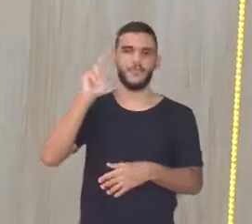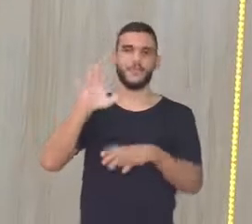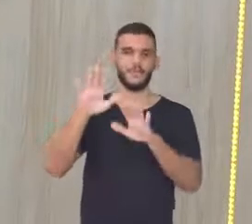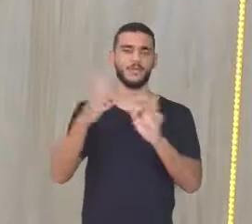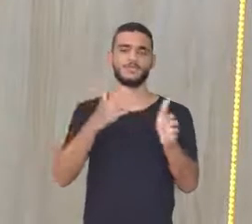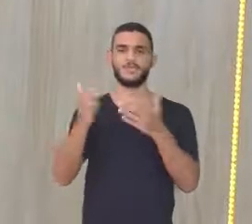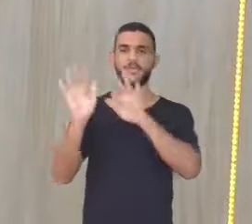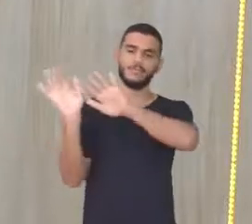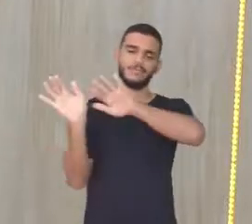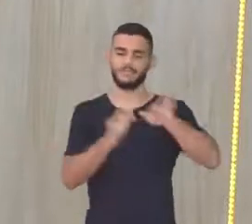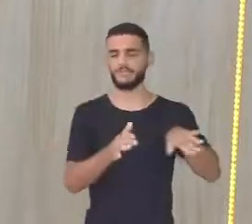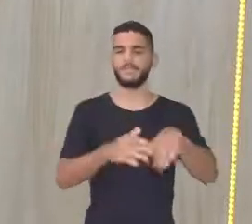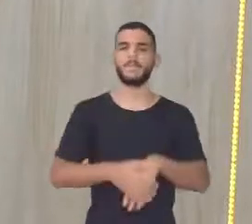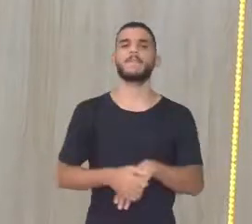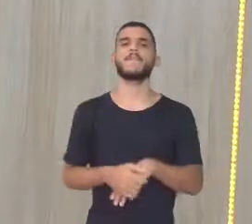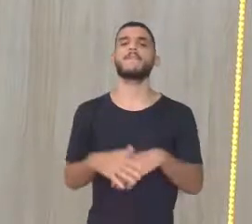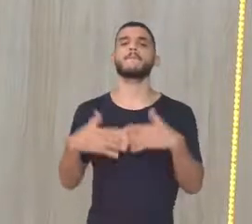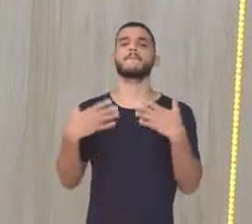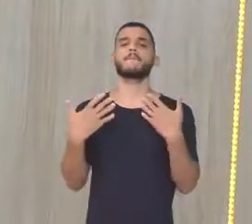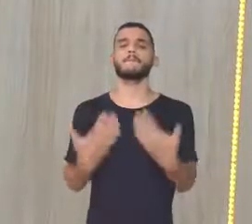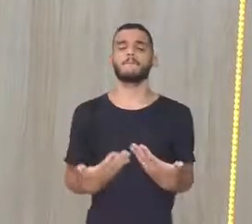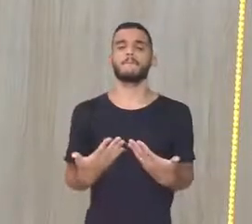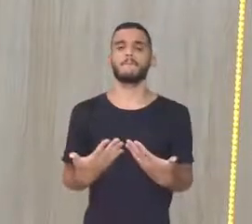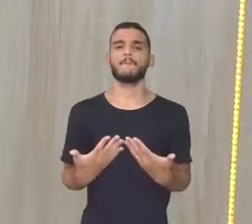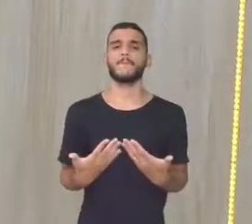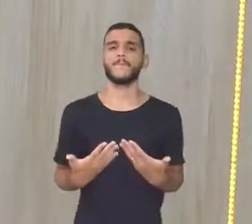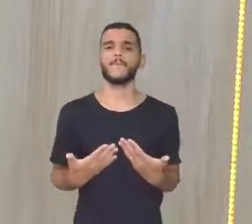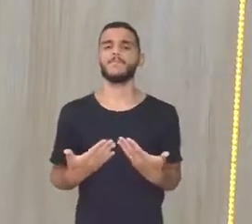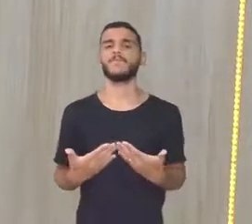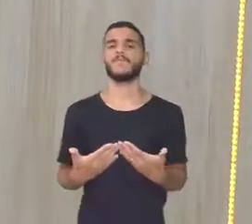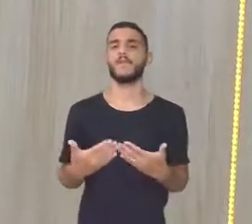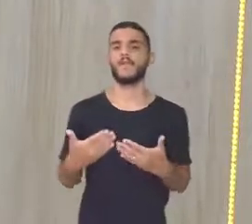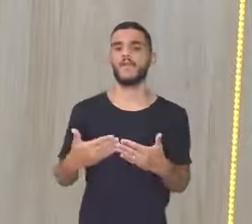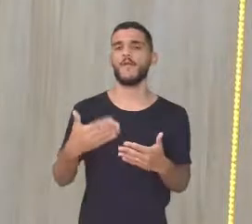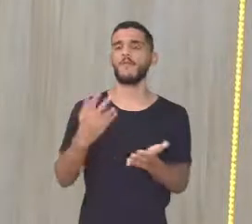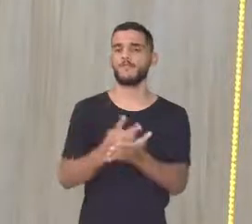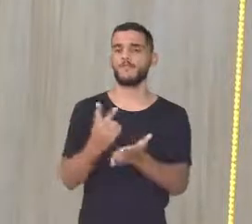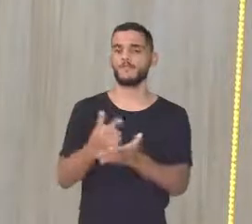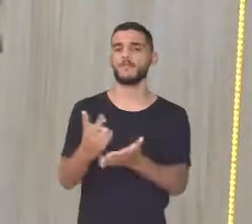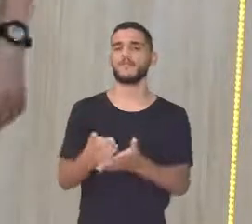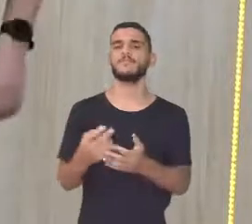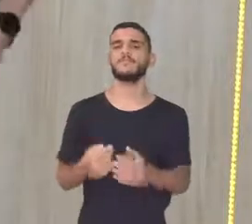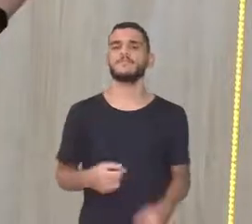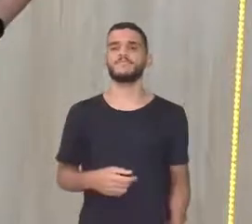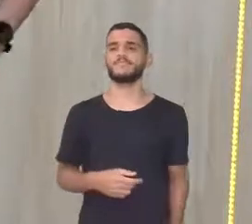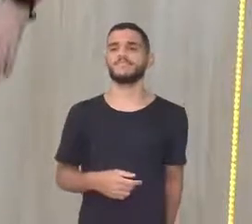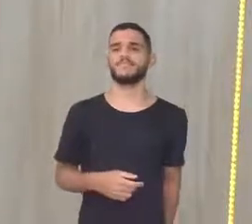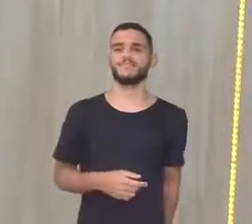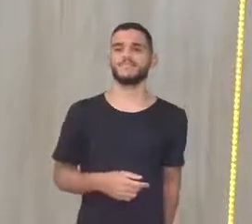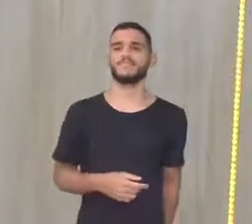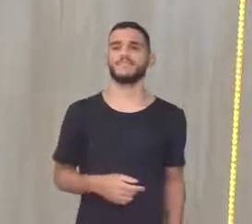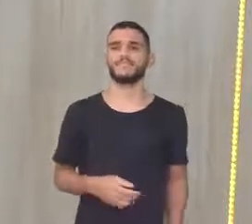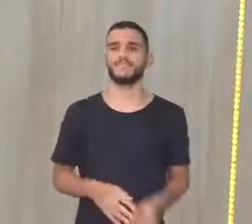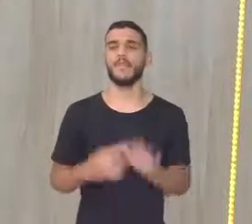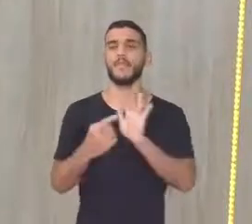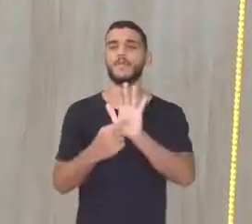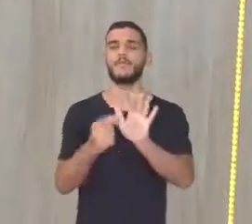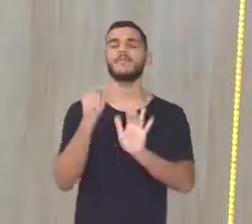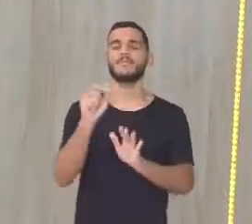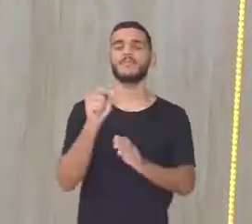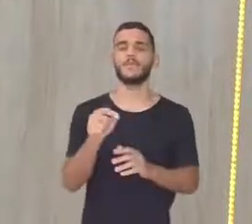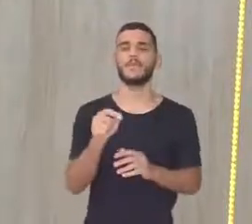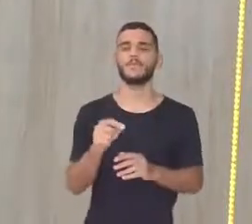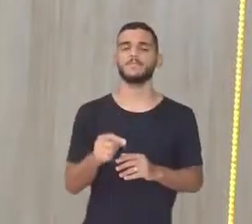Isso é história Mas Vamos para frente Senão a termina Falando besteira aqui E emendando coisa Mas eu quero dizer a vocês Que